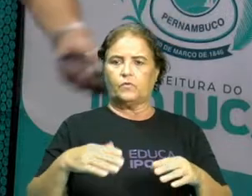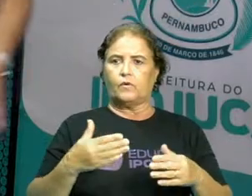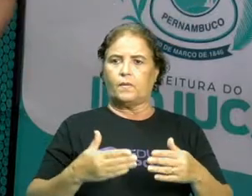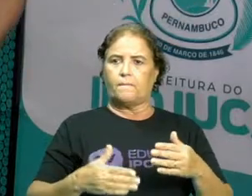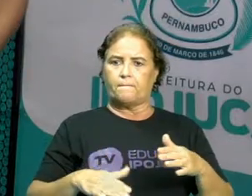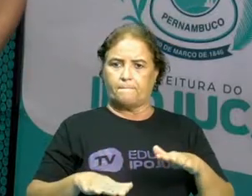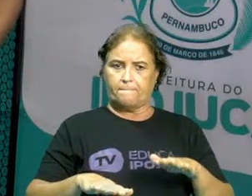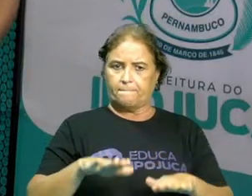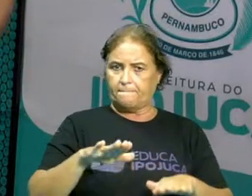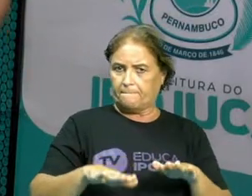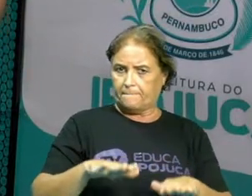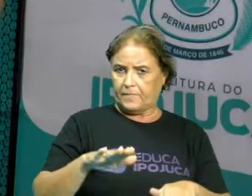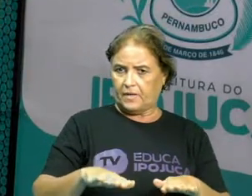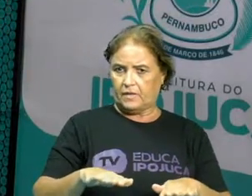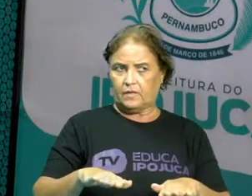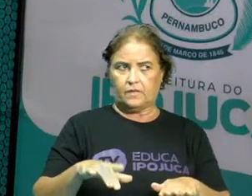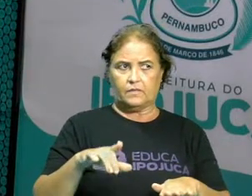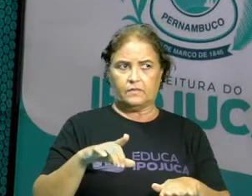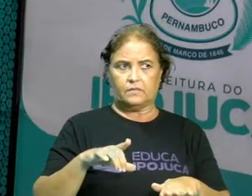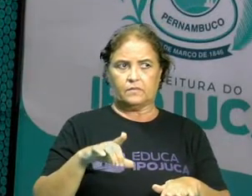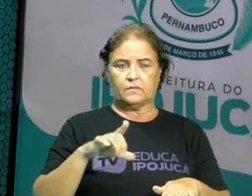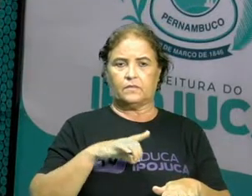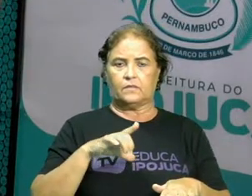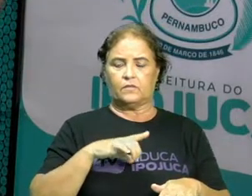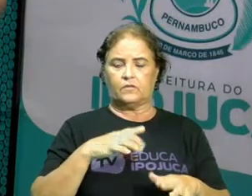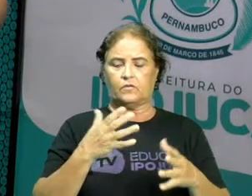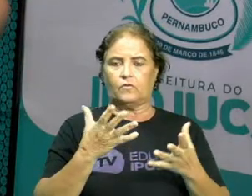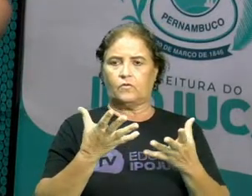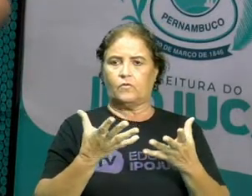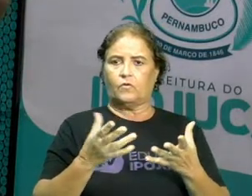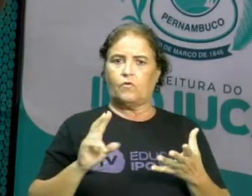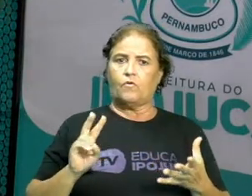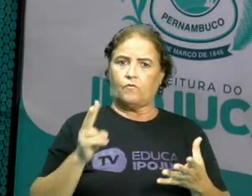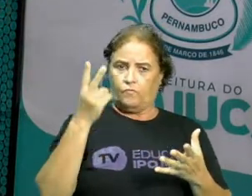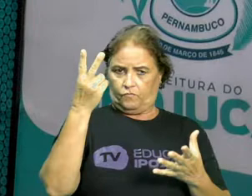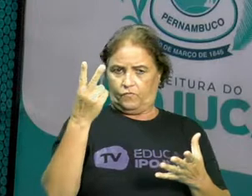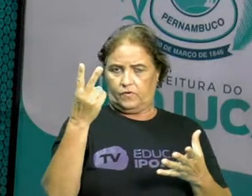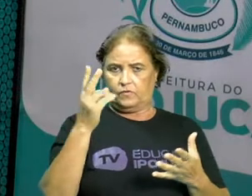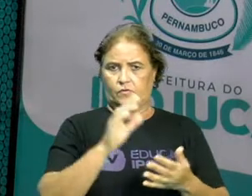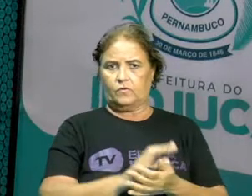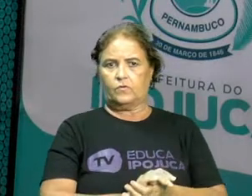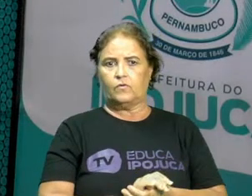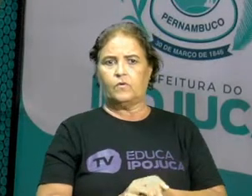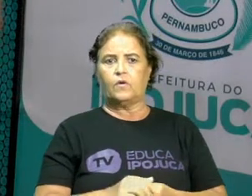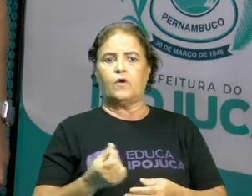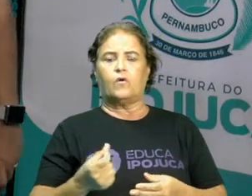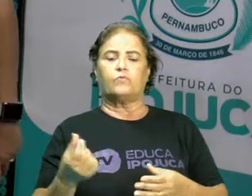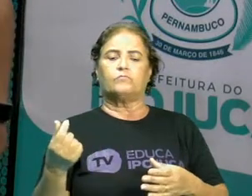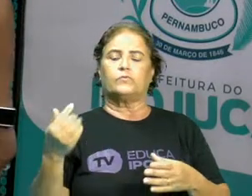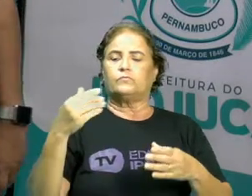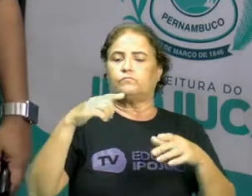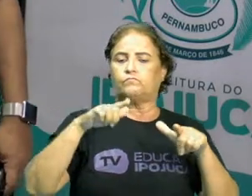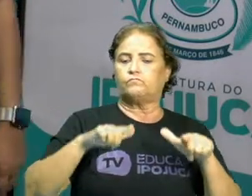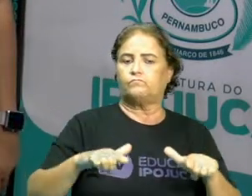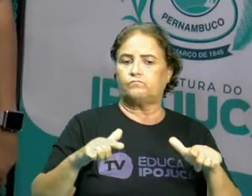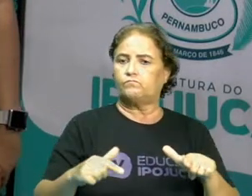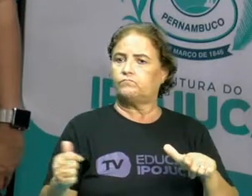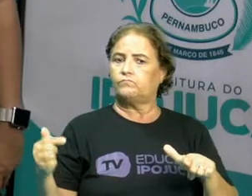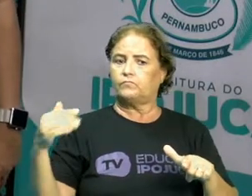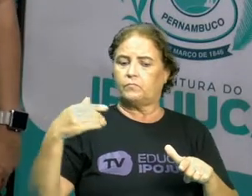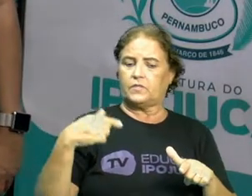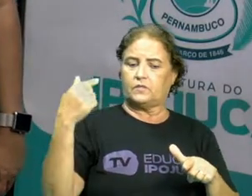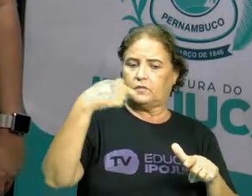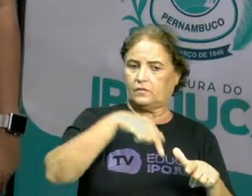ocupou lugar no espaço. O é isso, professora? Para uma outra coisa entrar, aquilo tem que sair. Pode ter certeza que é formado de